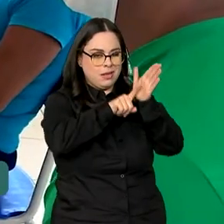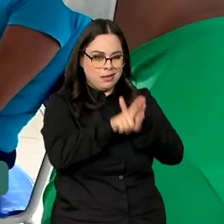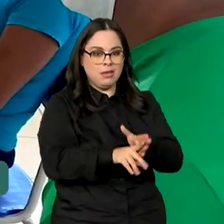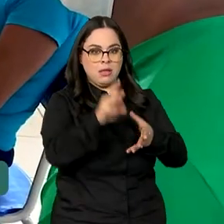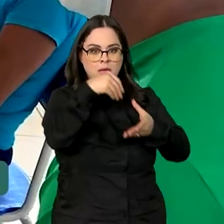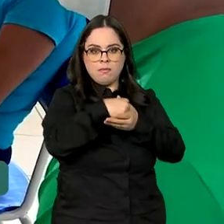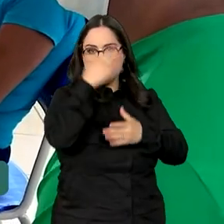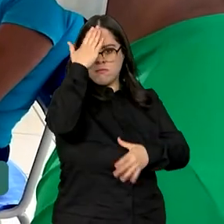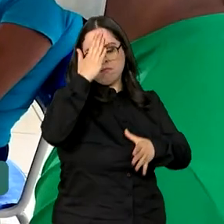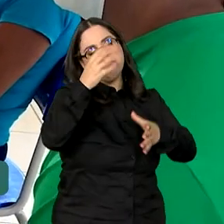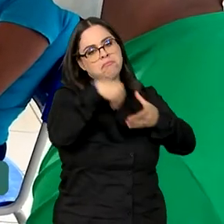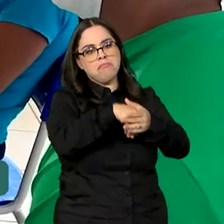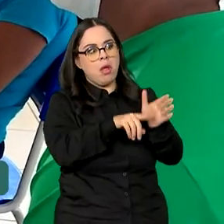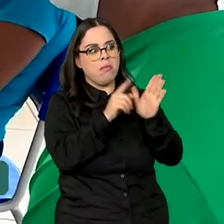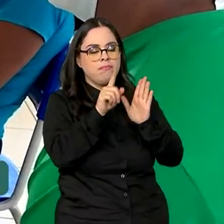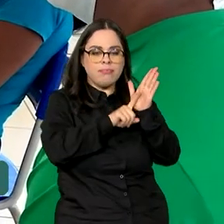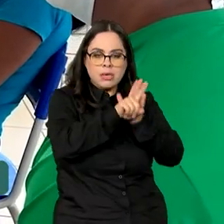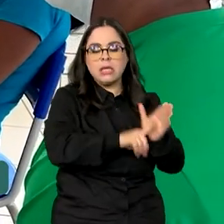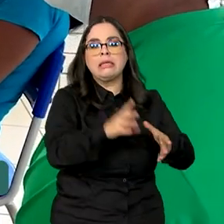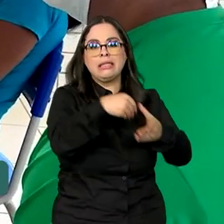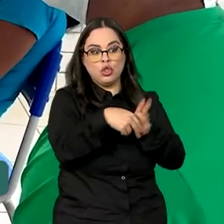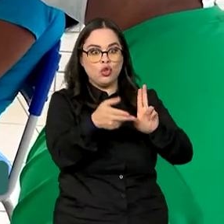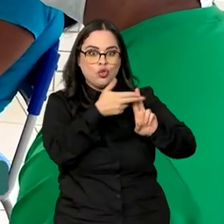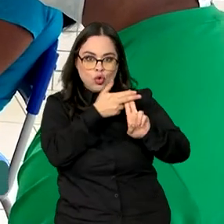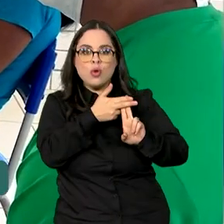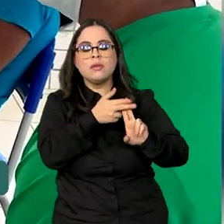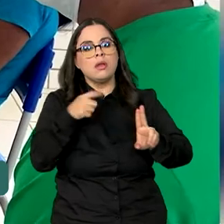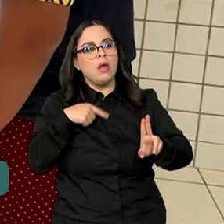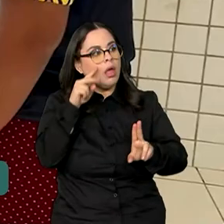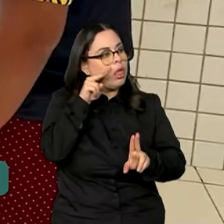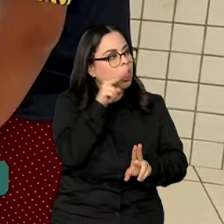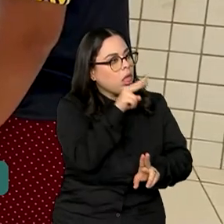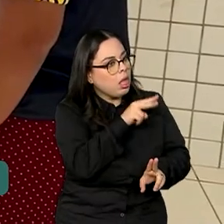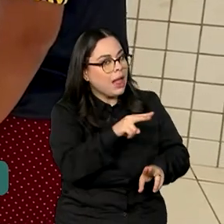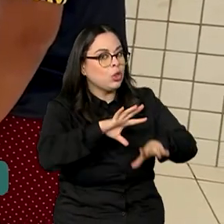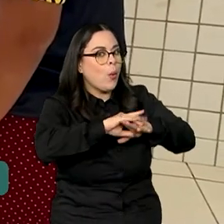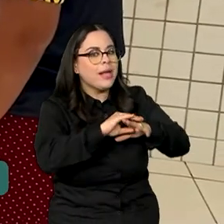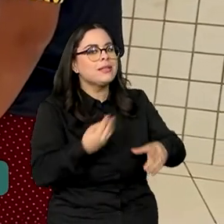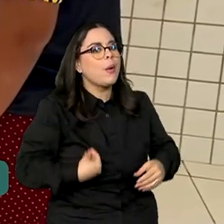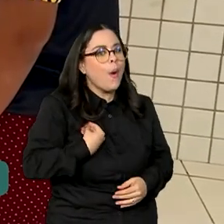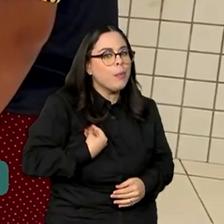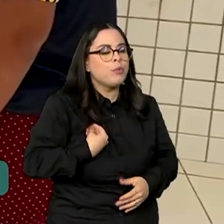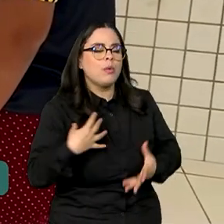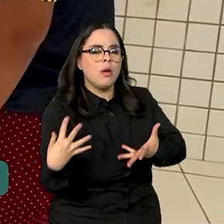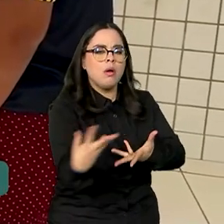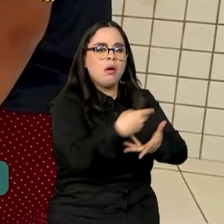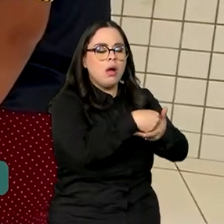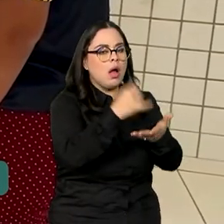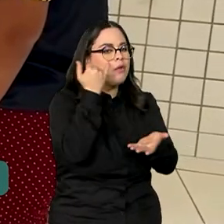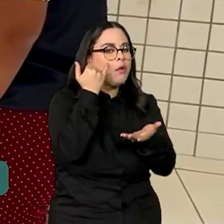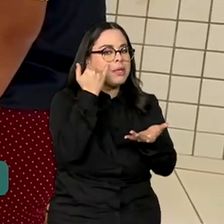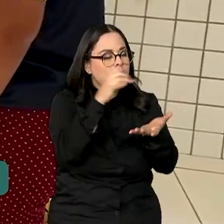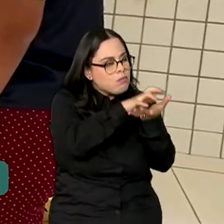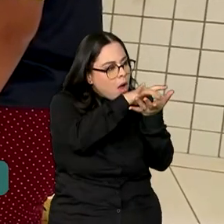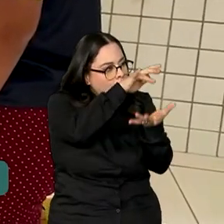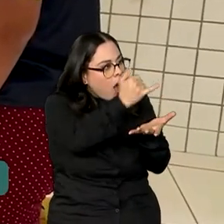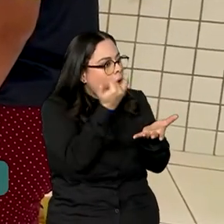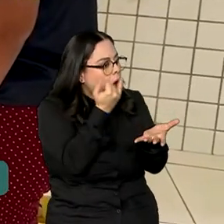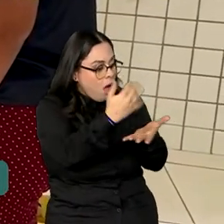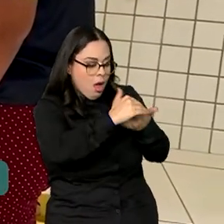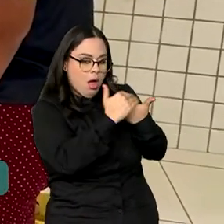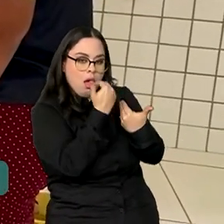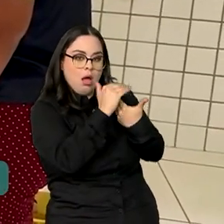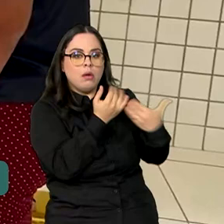também avaliam a situação epidemiológica da região. Os dados coletados são importantes para